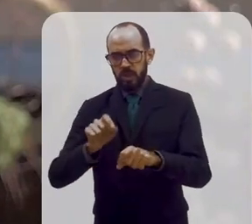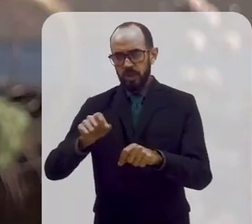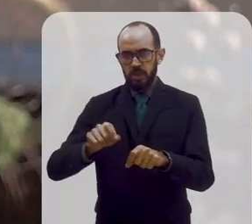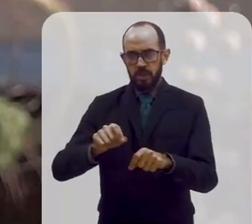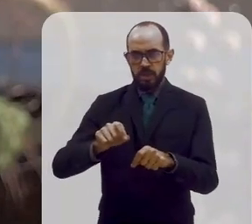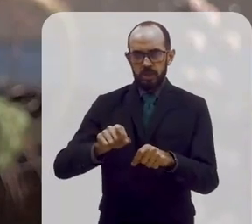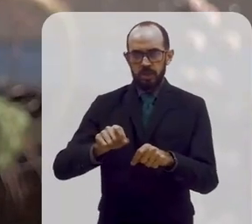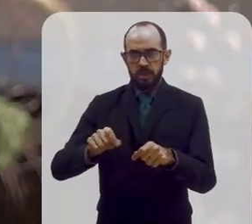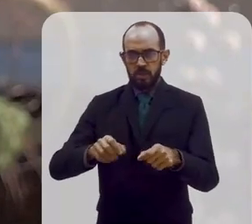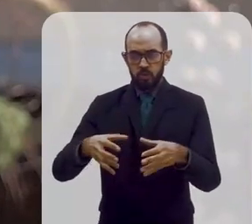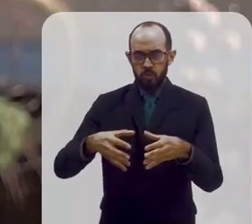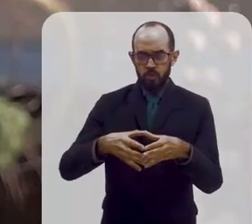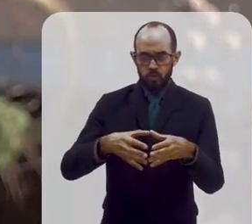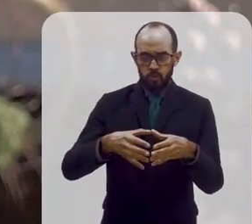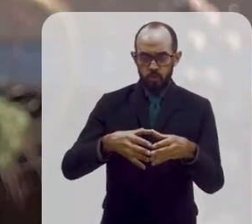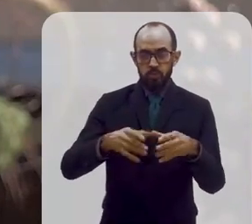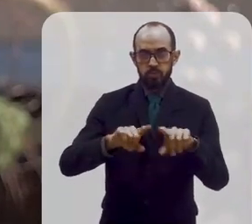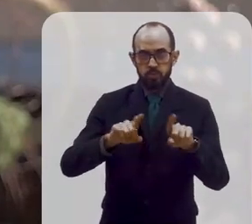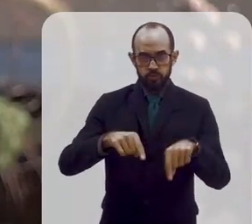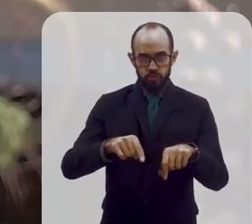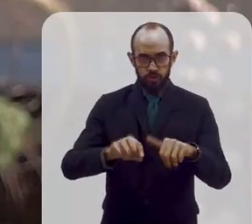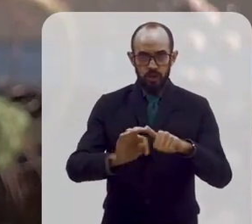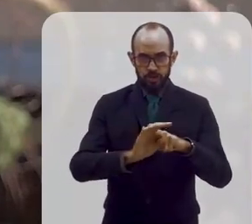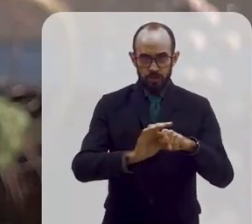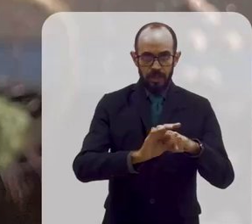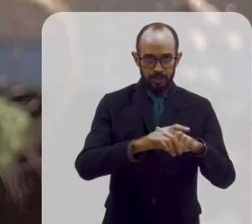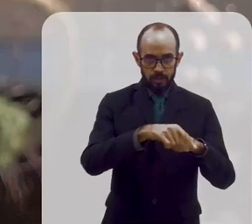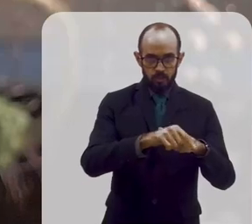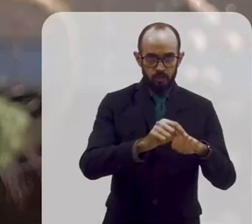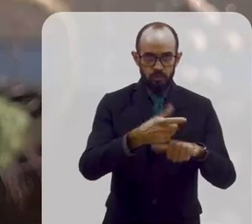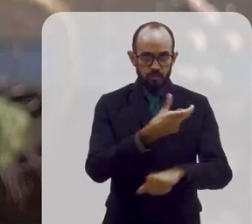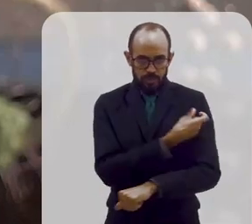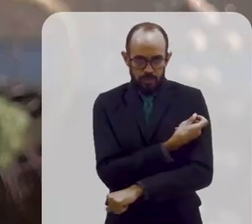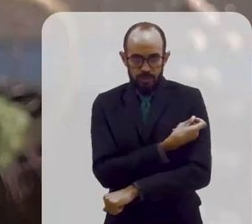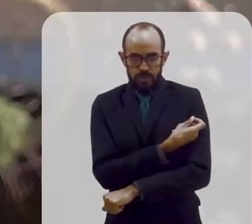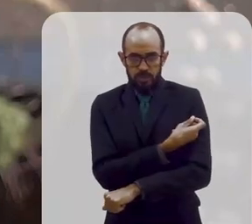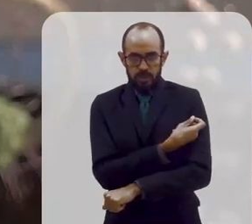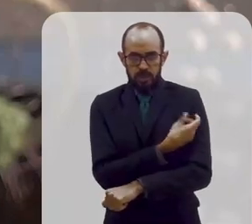entre o seu quadro técnico desse Instituto Vacínico que estava sendo criado,